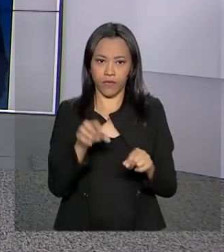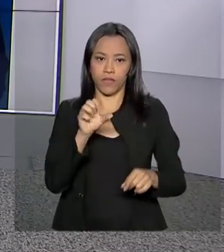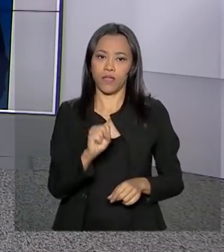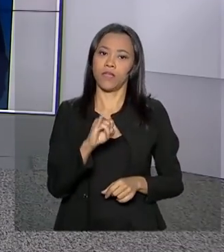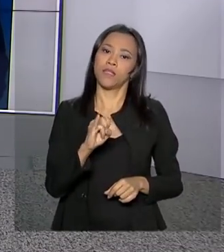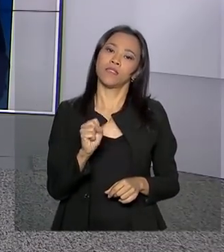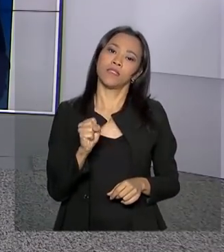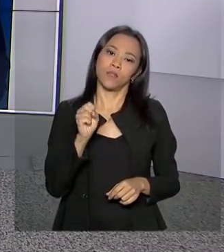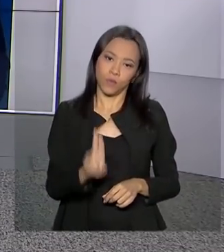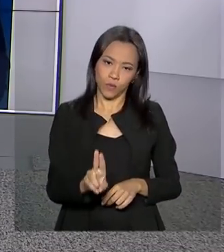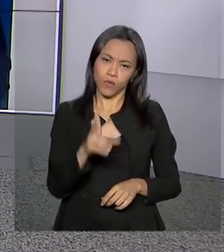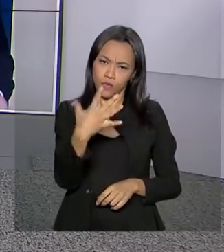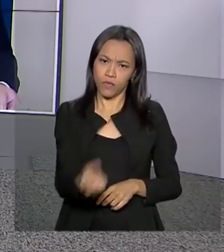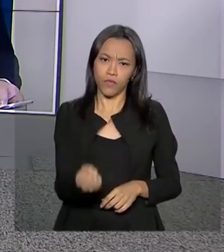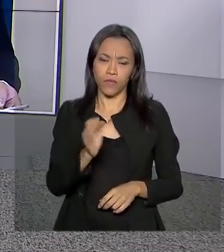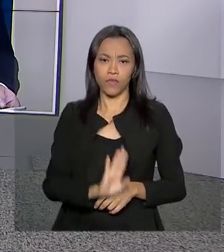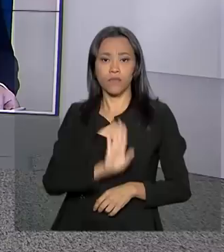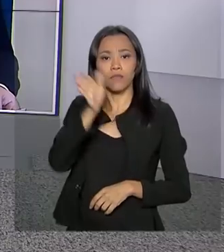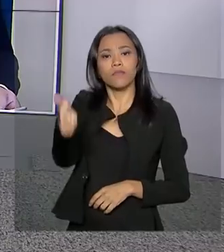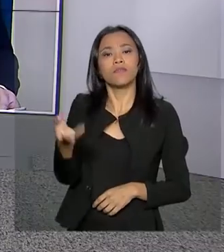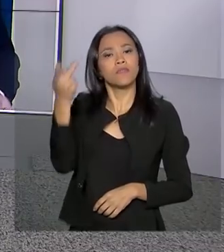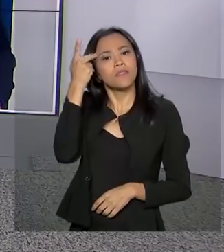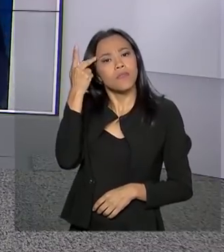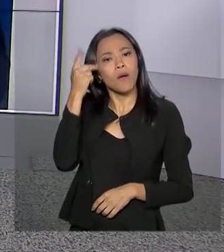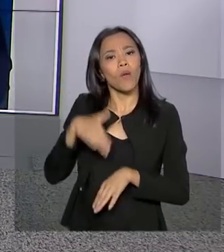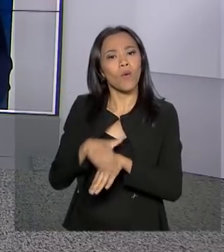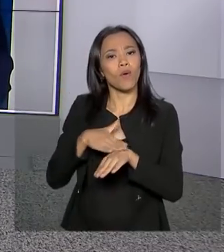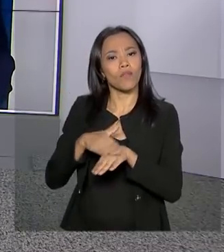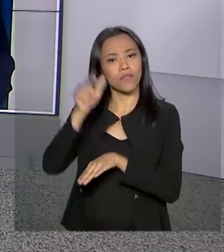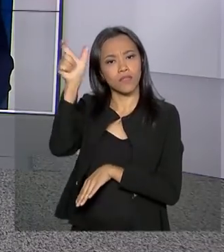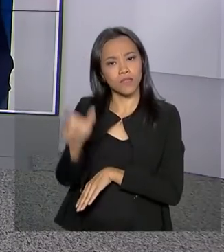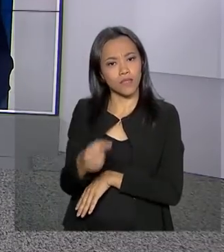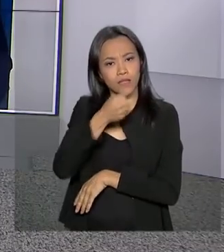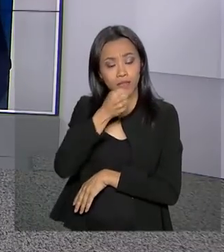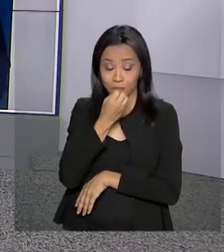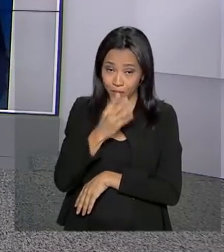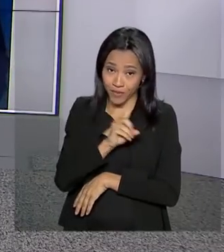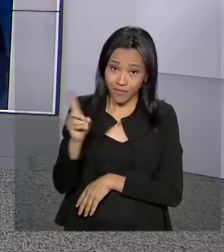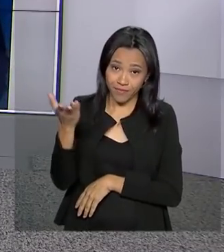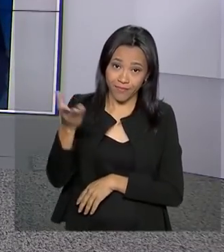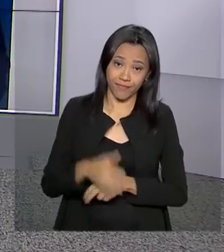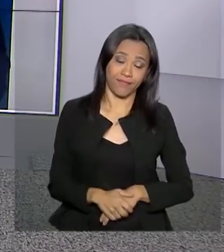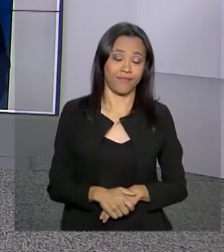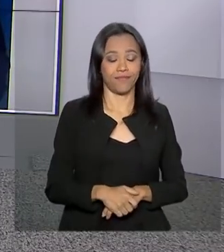Seleção Unificada. Vamos então até São Paulo conversar com o Ricardo Ferraz. Oi, Ricardo, bom dia para você.